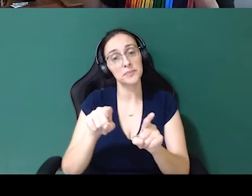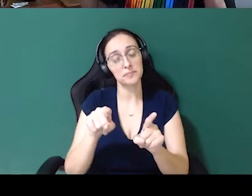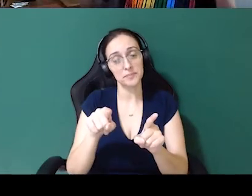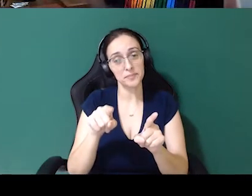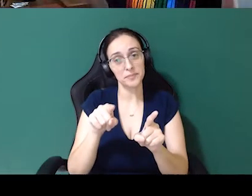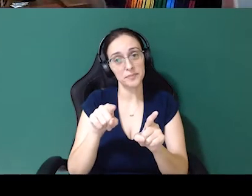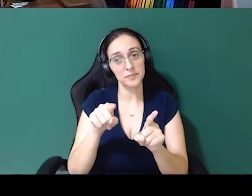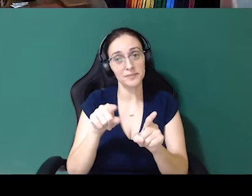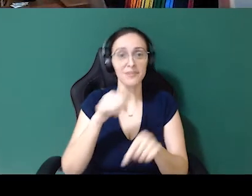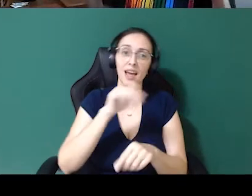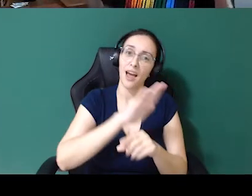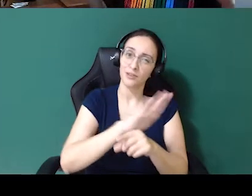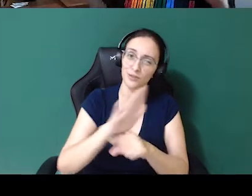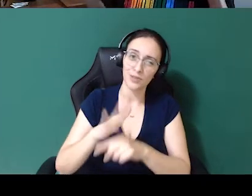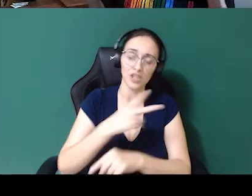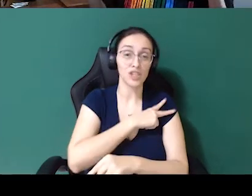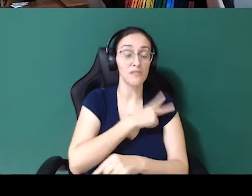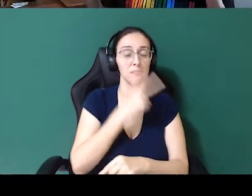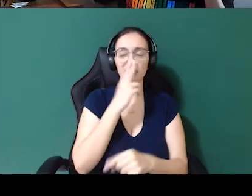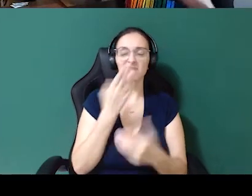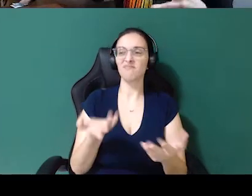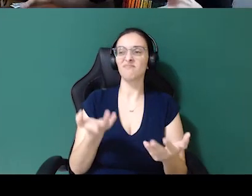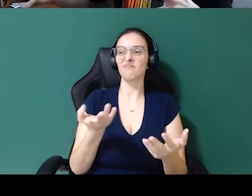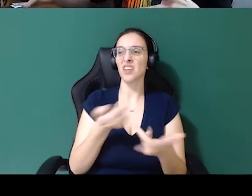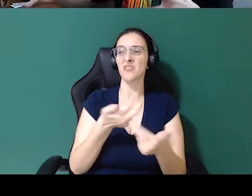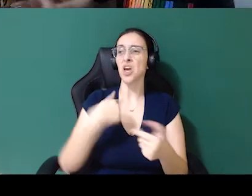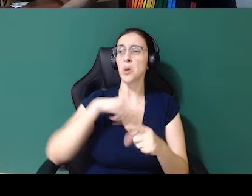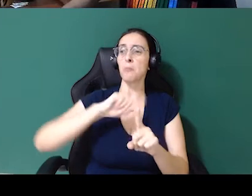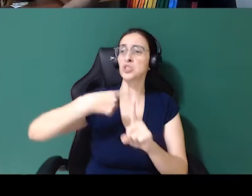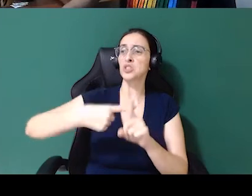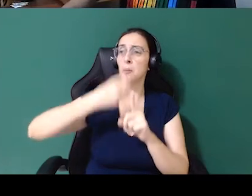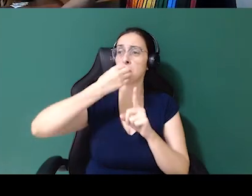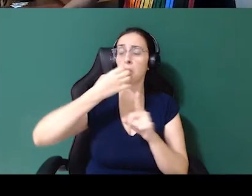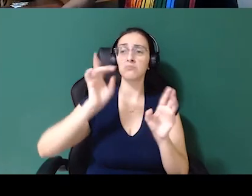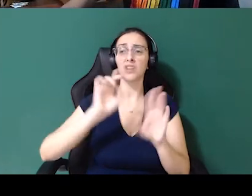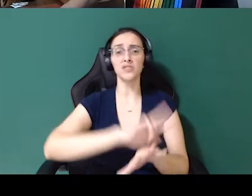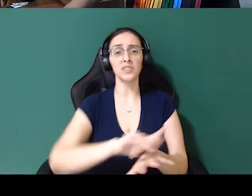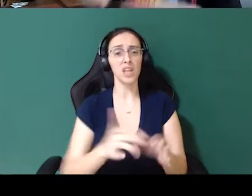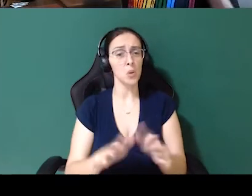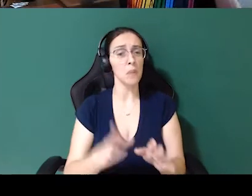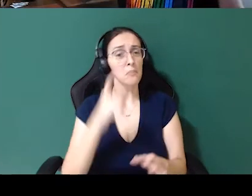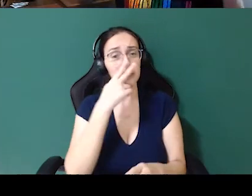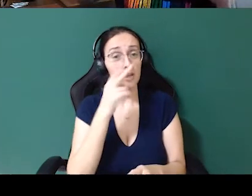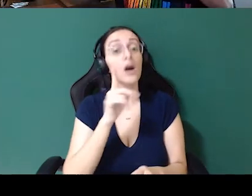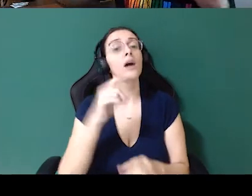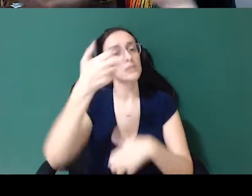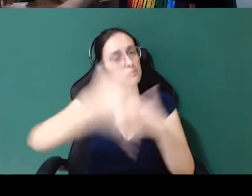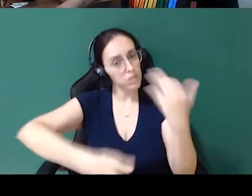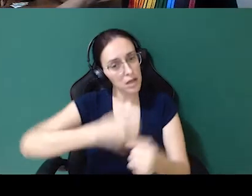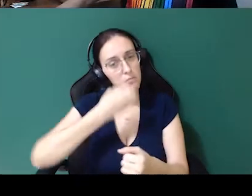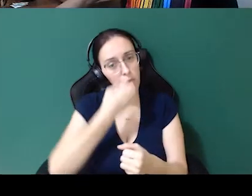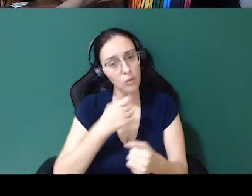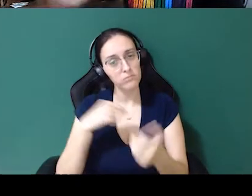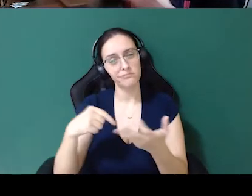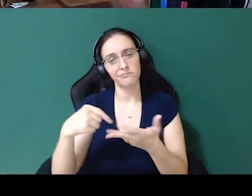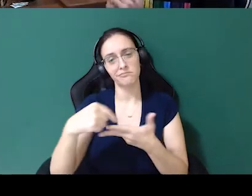os nossos chefes, às vezes, que não enxergam o benefício tão prático da diversidade e inclusão. Além de todos esses que a gente já falou,